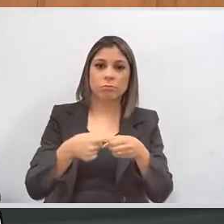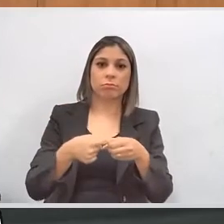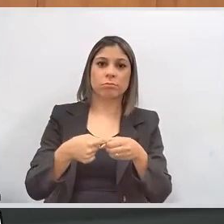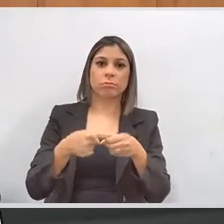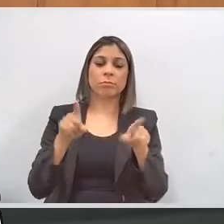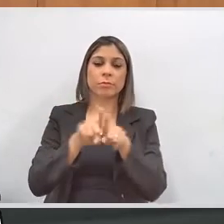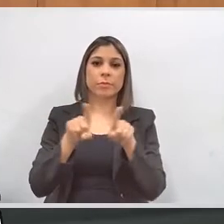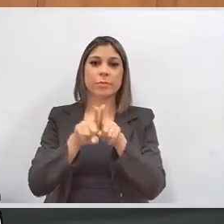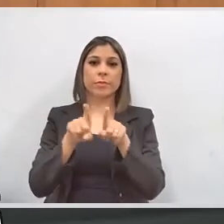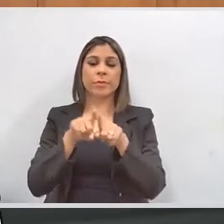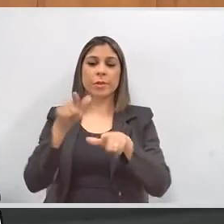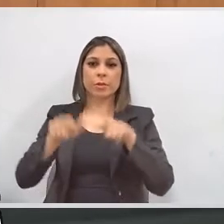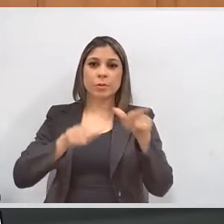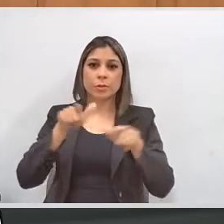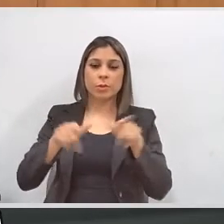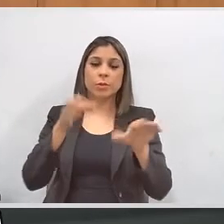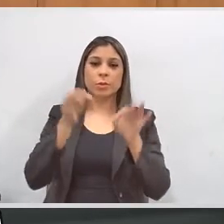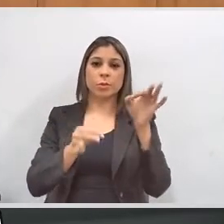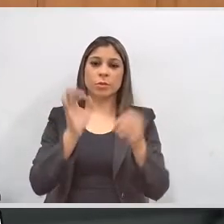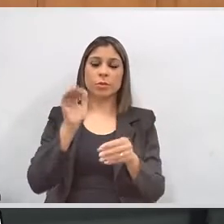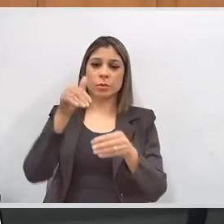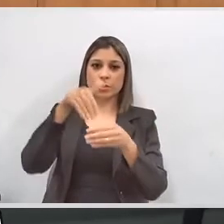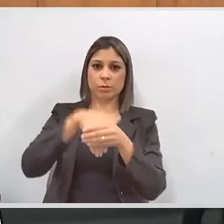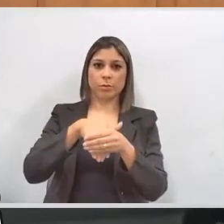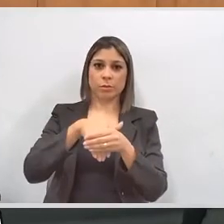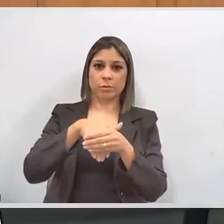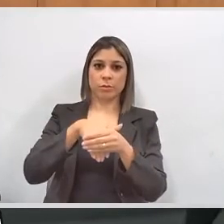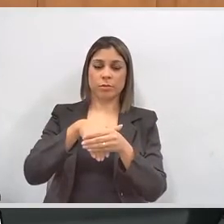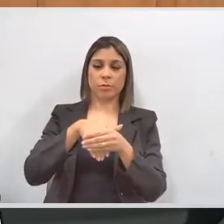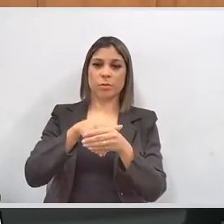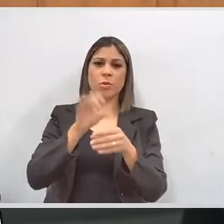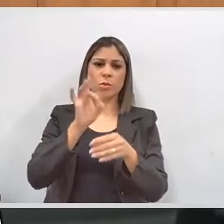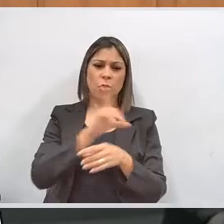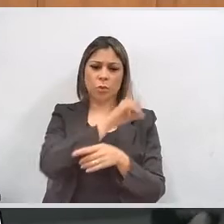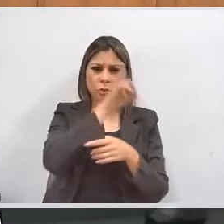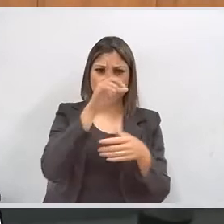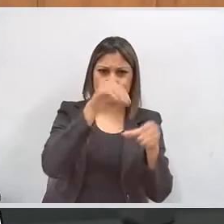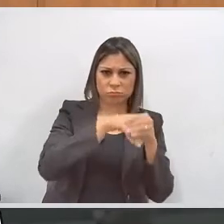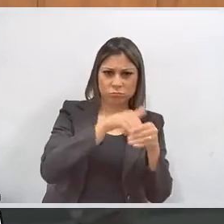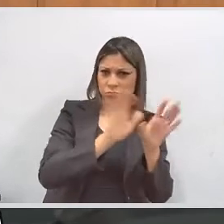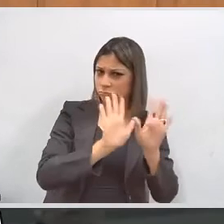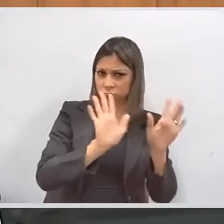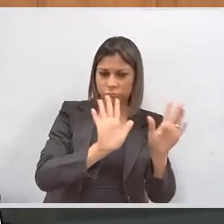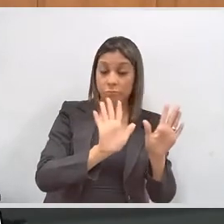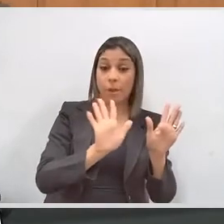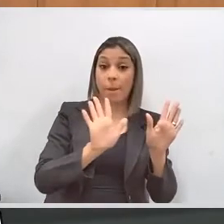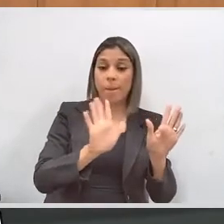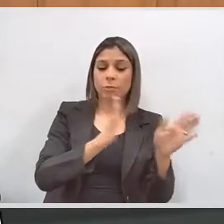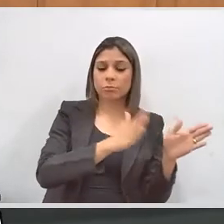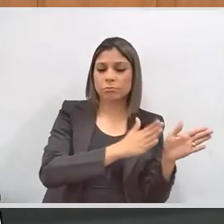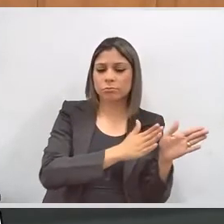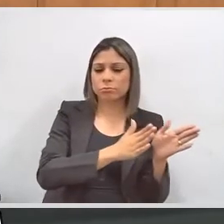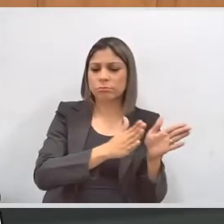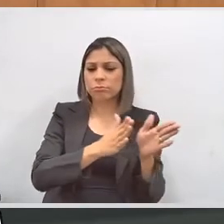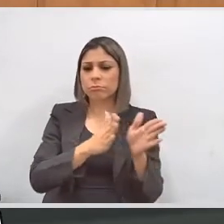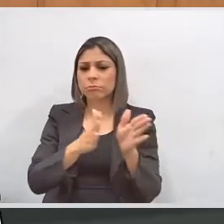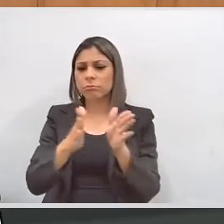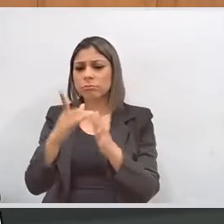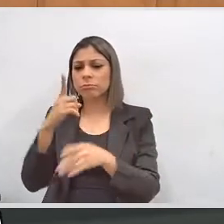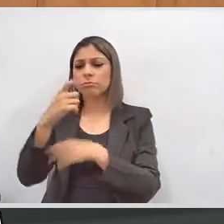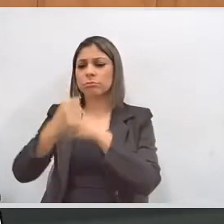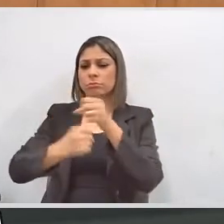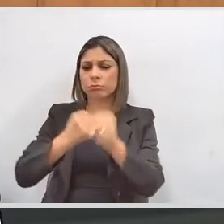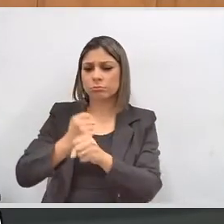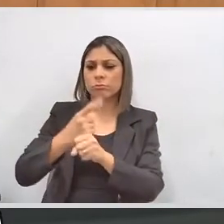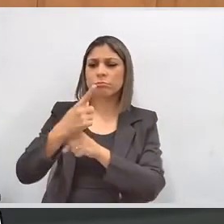da justiça eleitoral, não apenas durante o dia das eleições, mas, às vezes, ao longo de